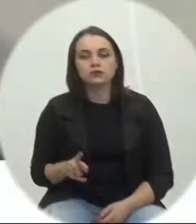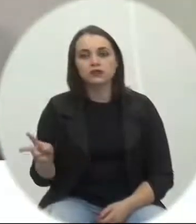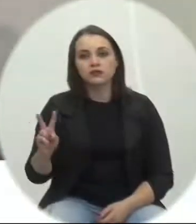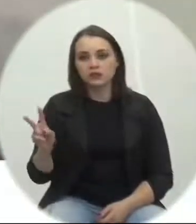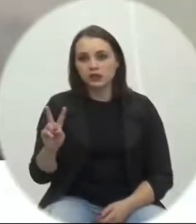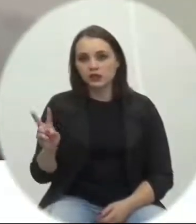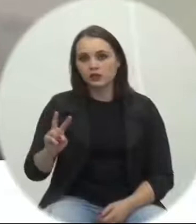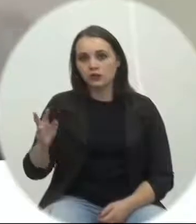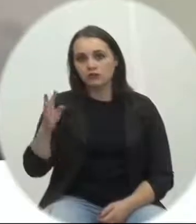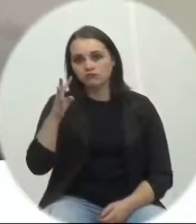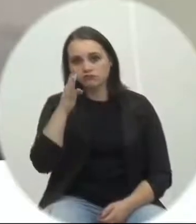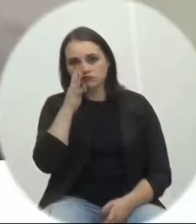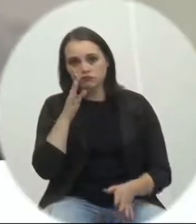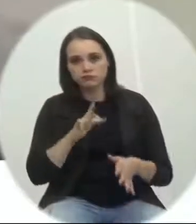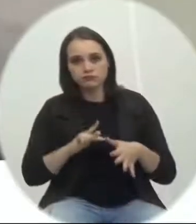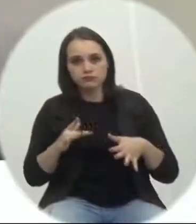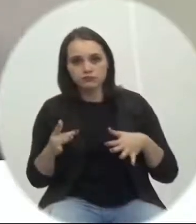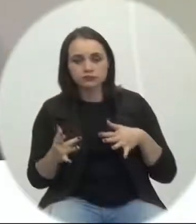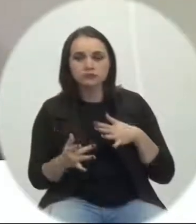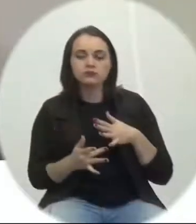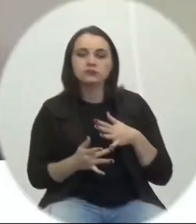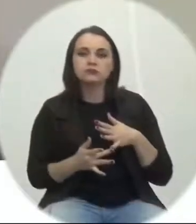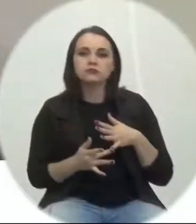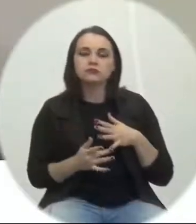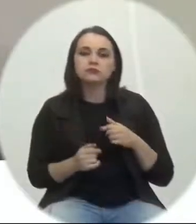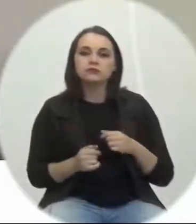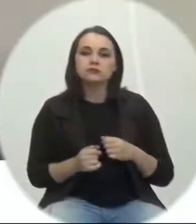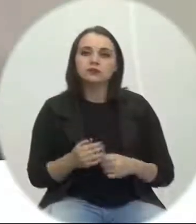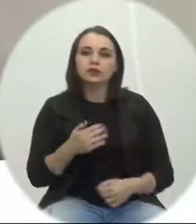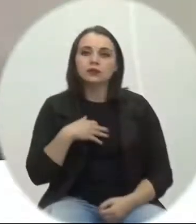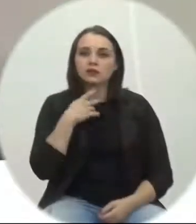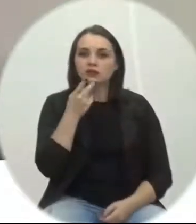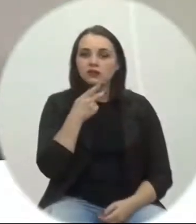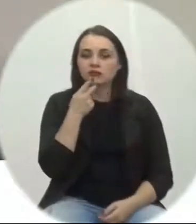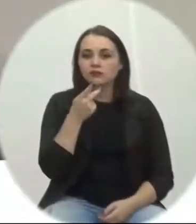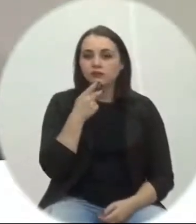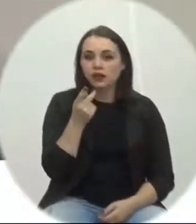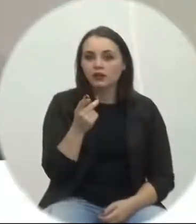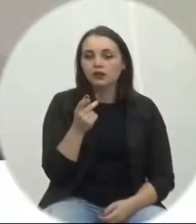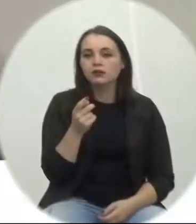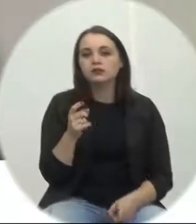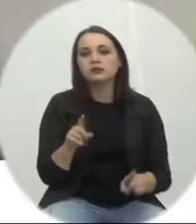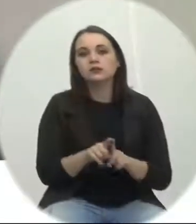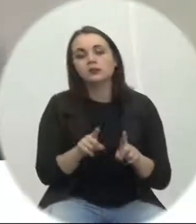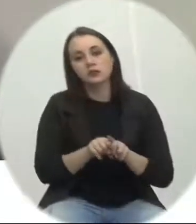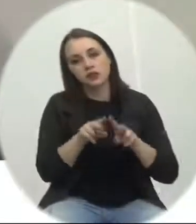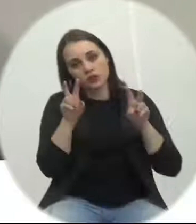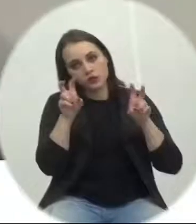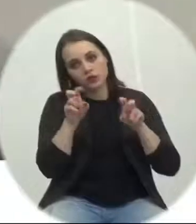virtualmente, a minha falação, realmente, vem também em cima do assunto da pandemia.